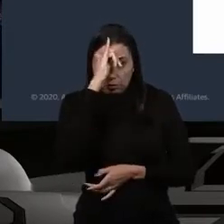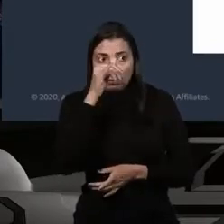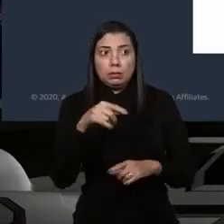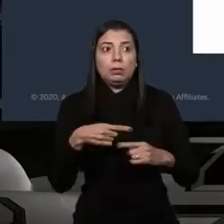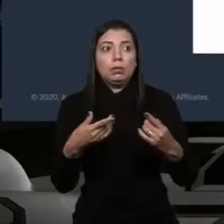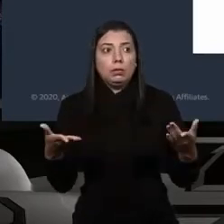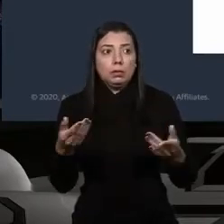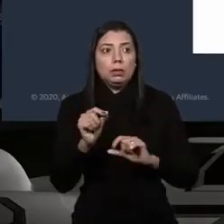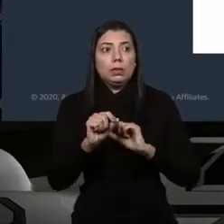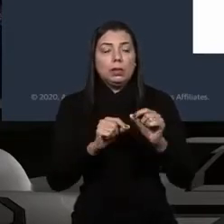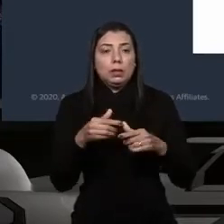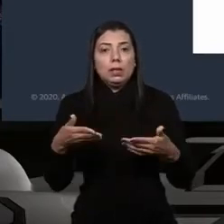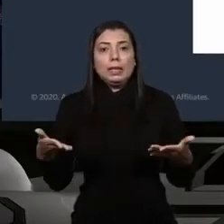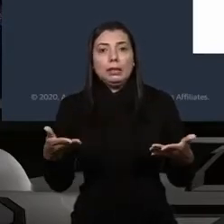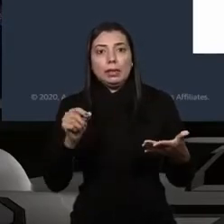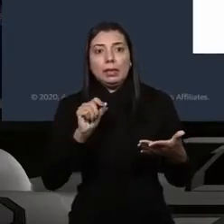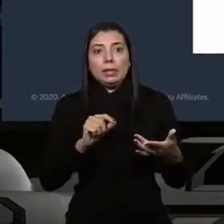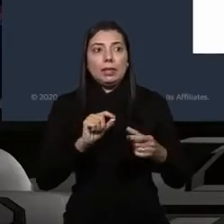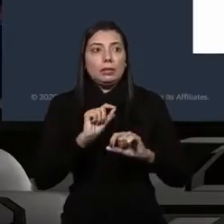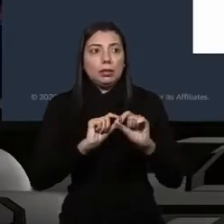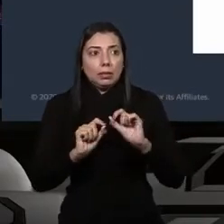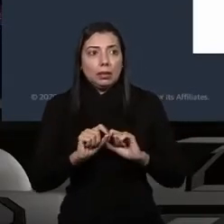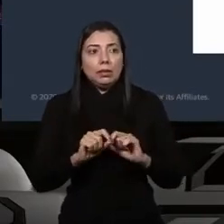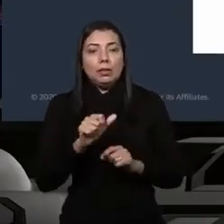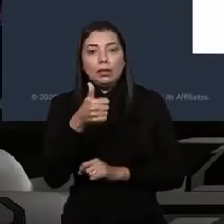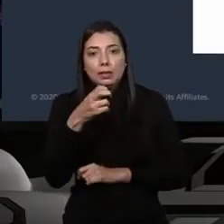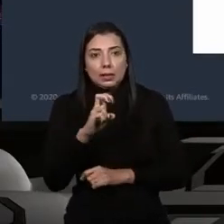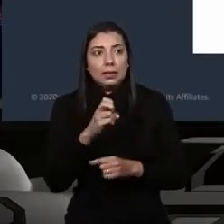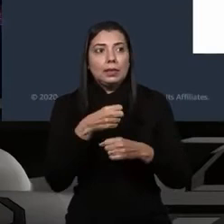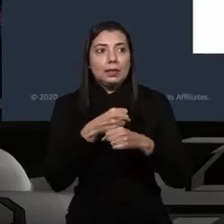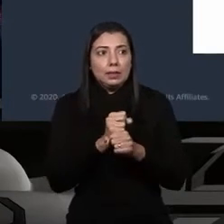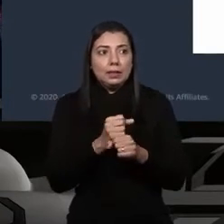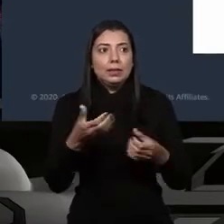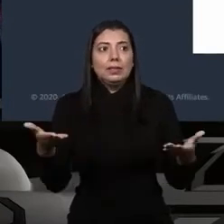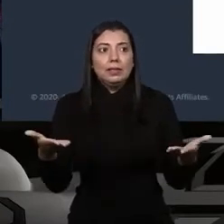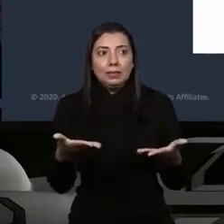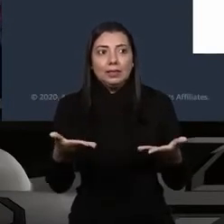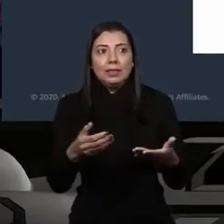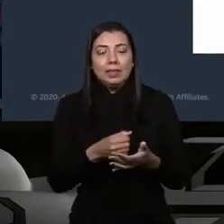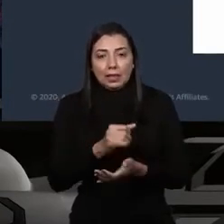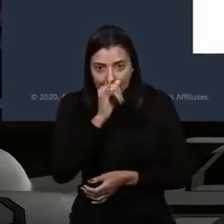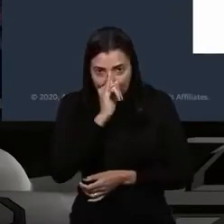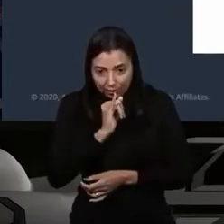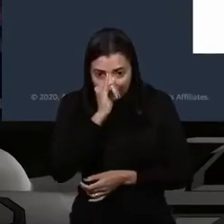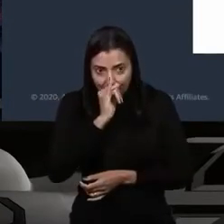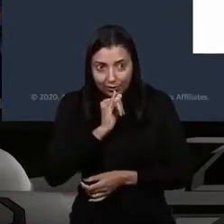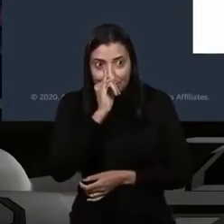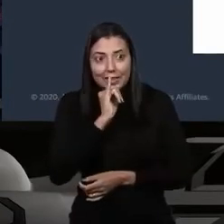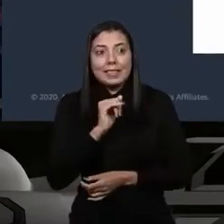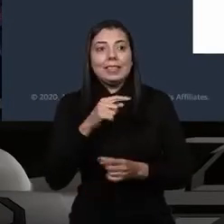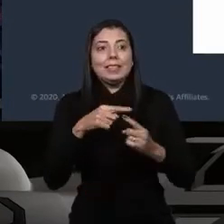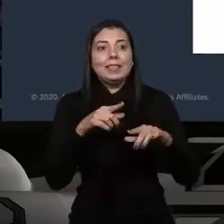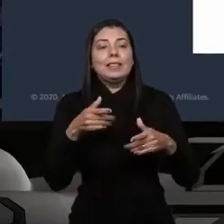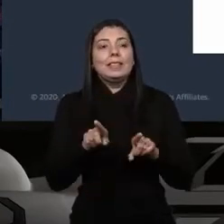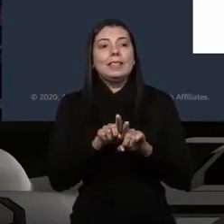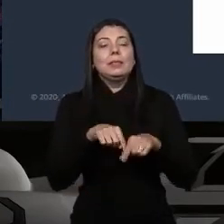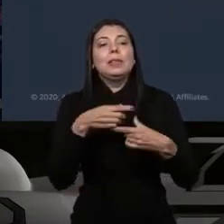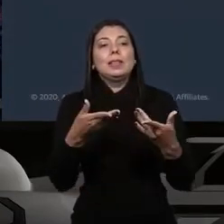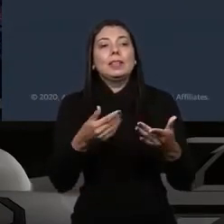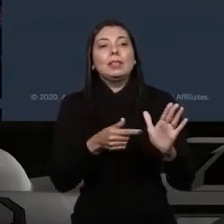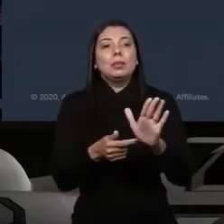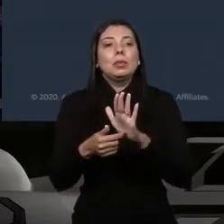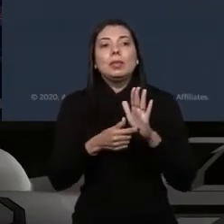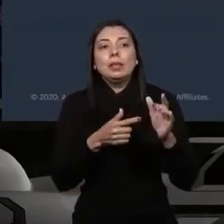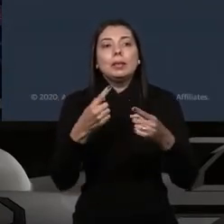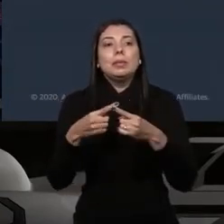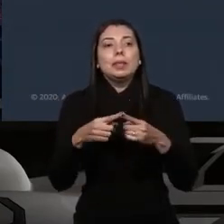Percebam, nos últimos 15 anos, as grandes empresas todas foram baseadas em nuvem. E eu vou mostrar o